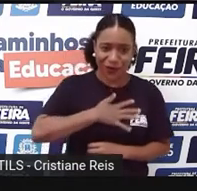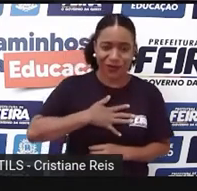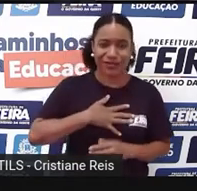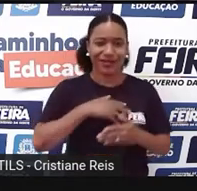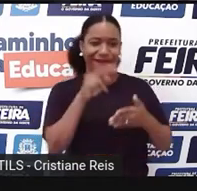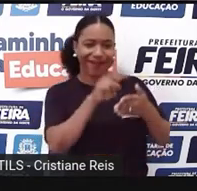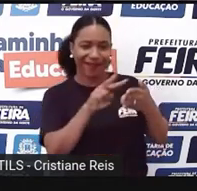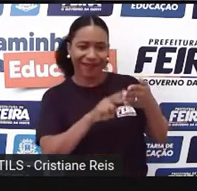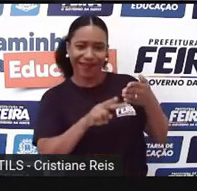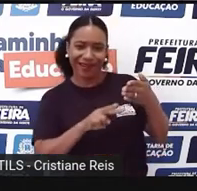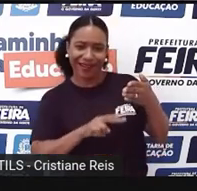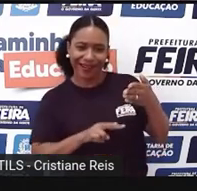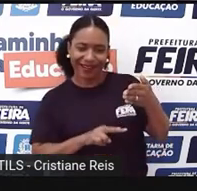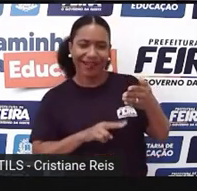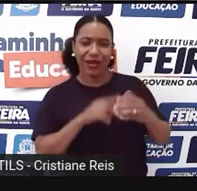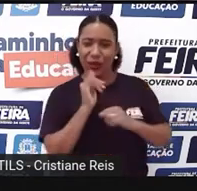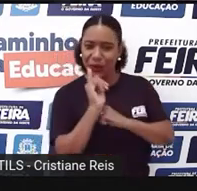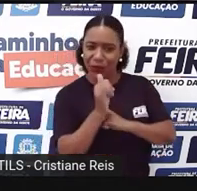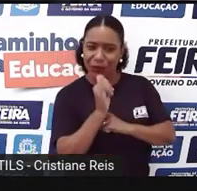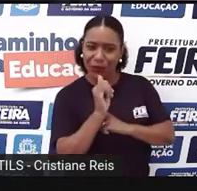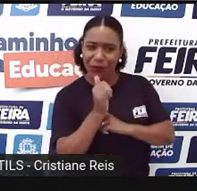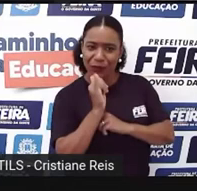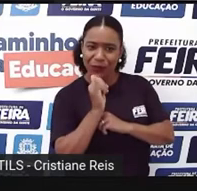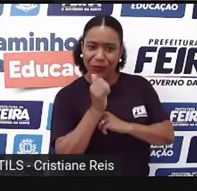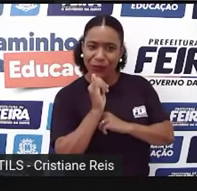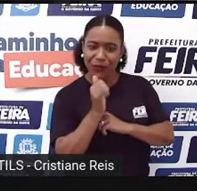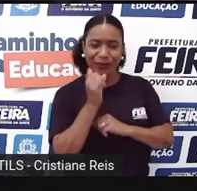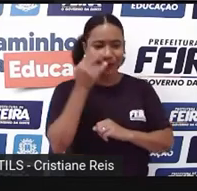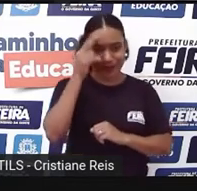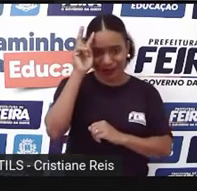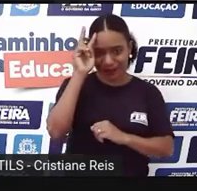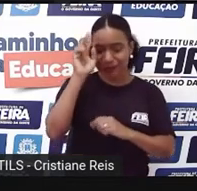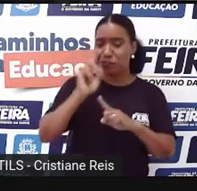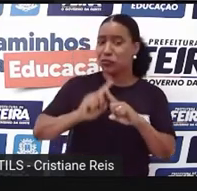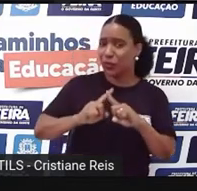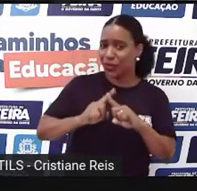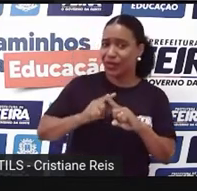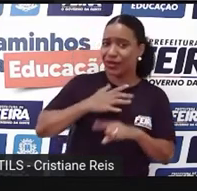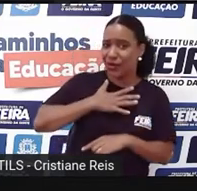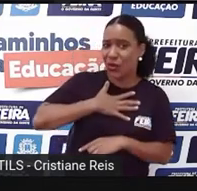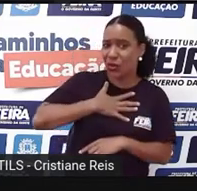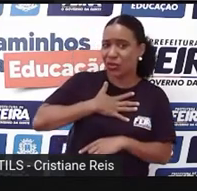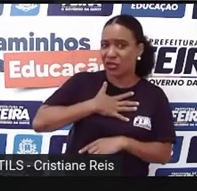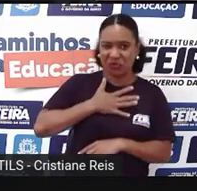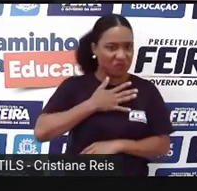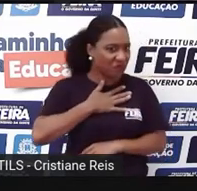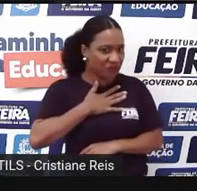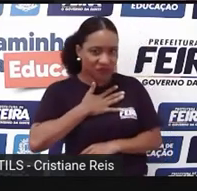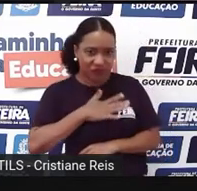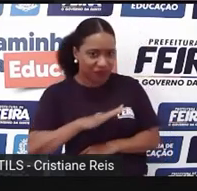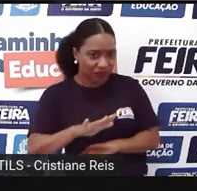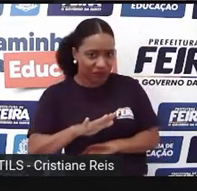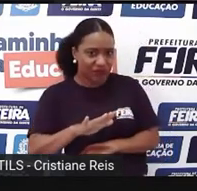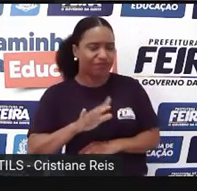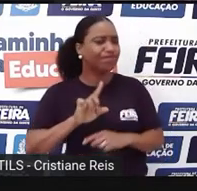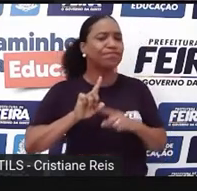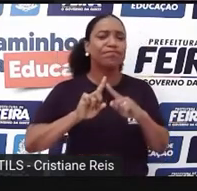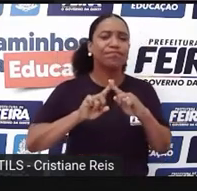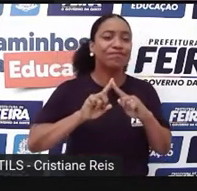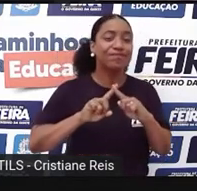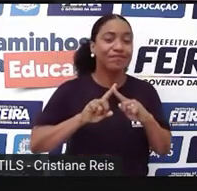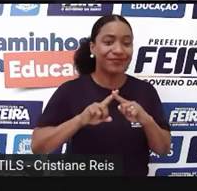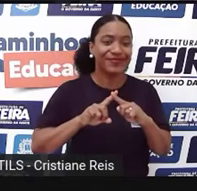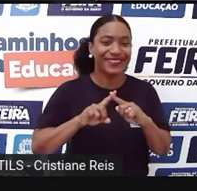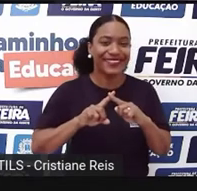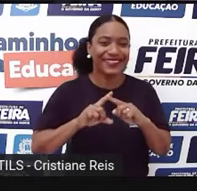ler contos? Por quê? Por que não? Para respondermos a